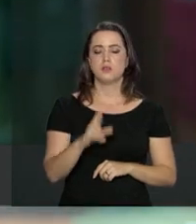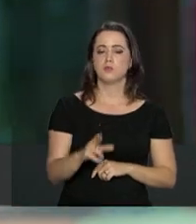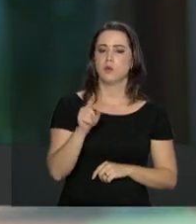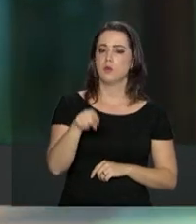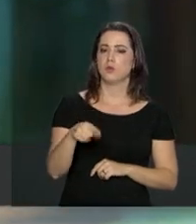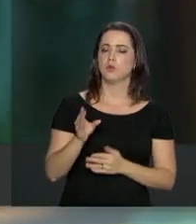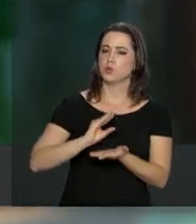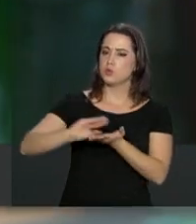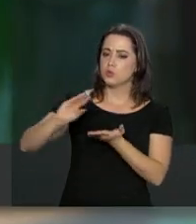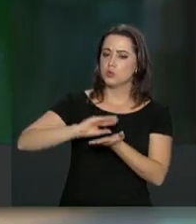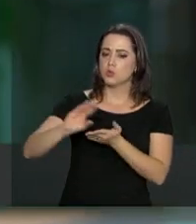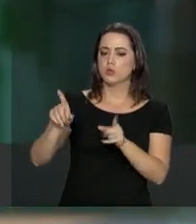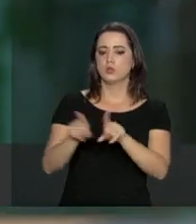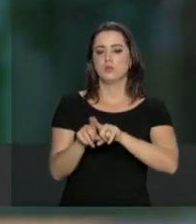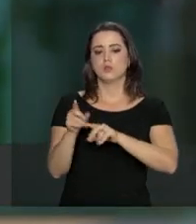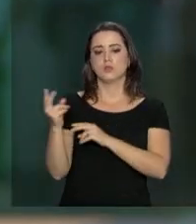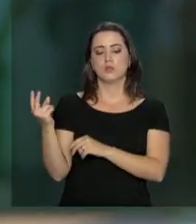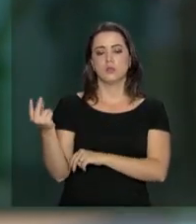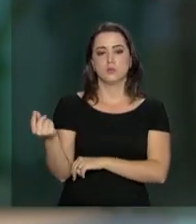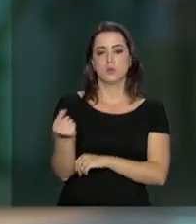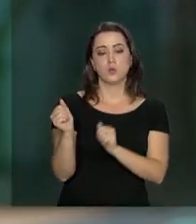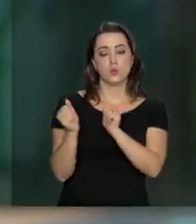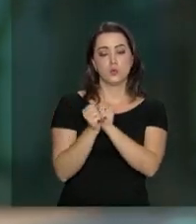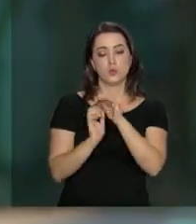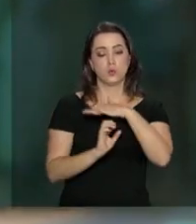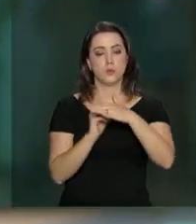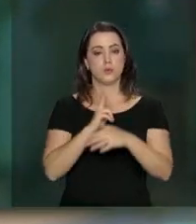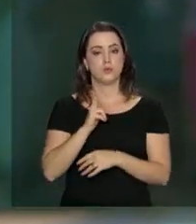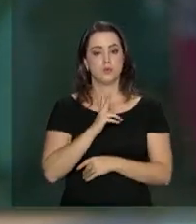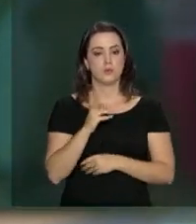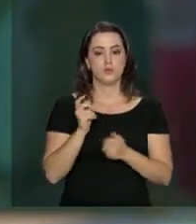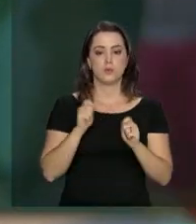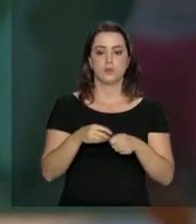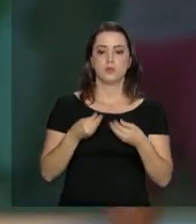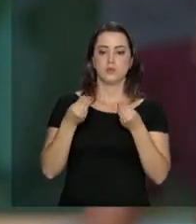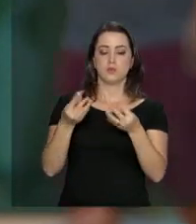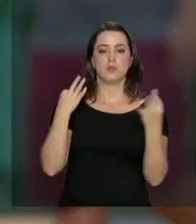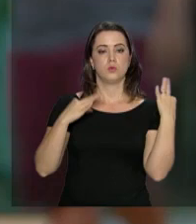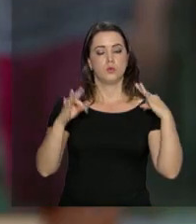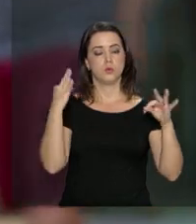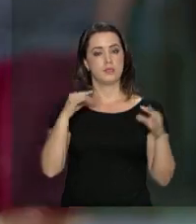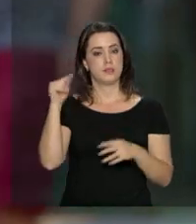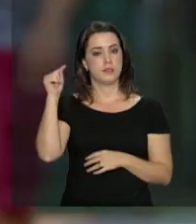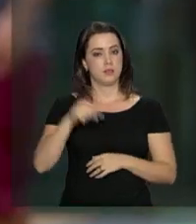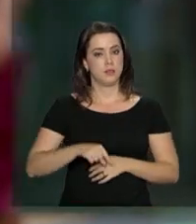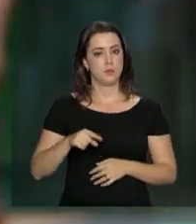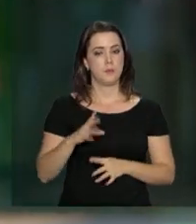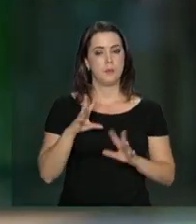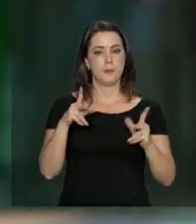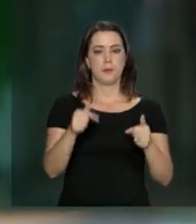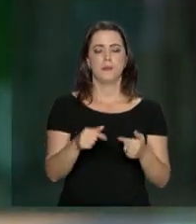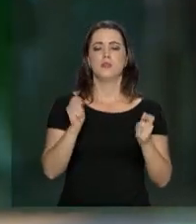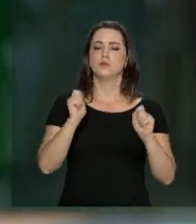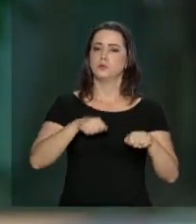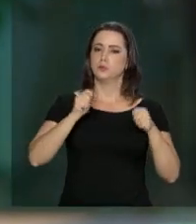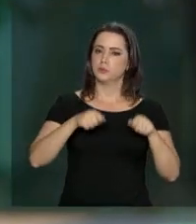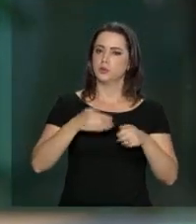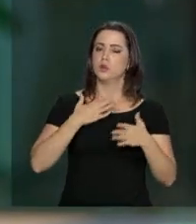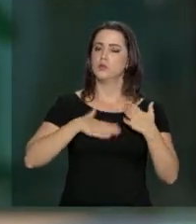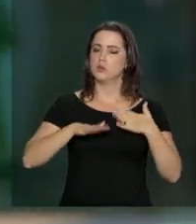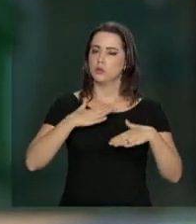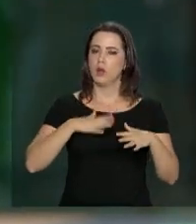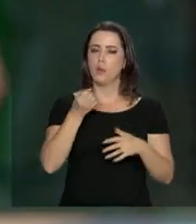de investimentos e de uma parceria com a iniciativa privada que garante ao turista em Fernanda de Noronha todas as condições de